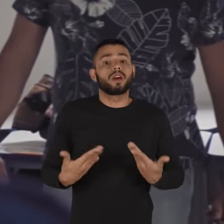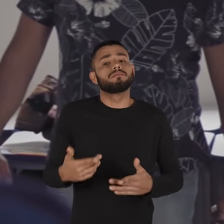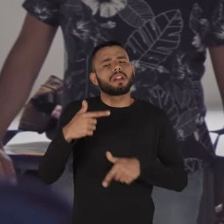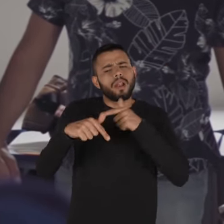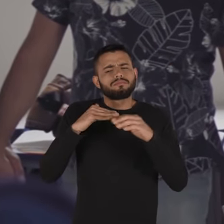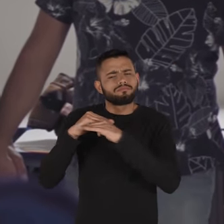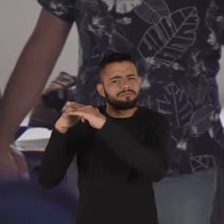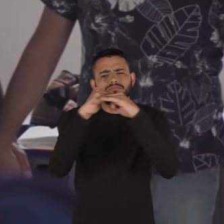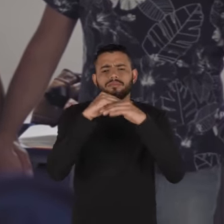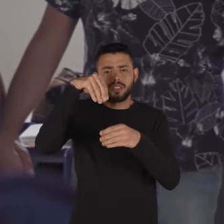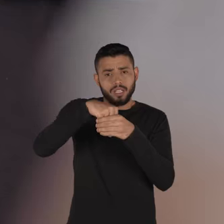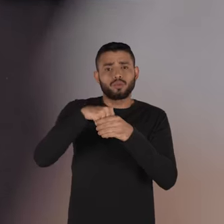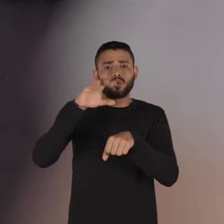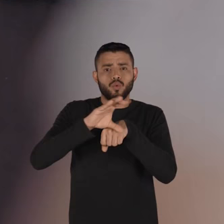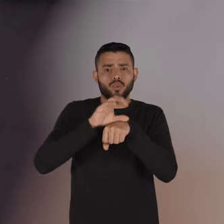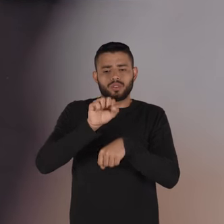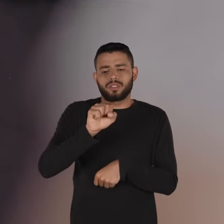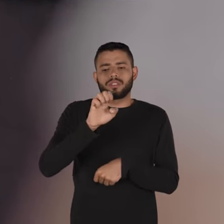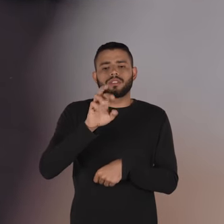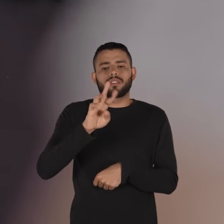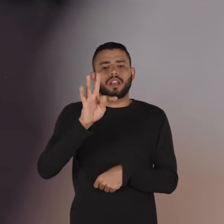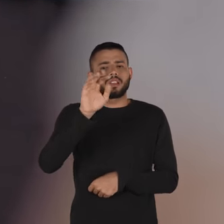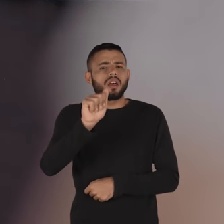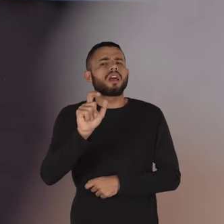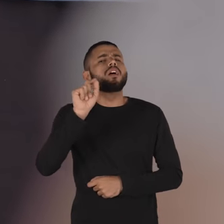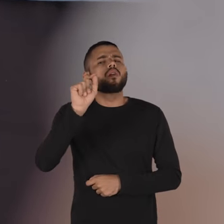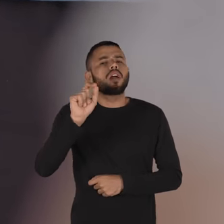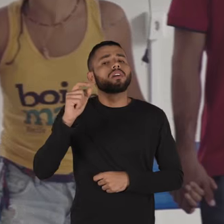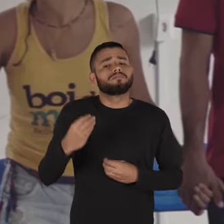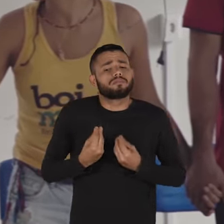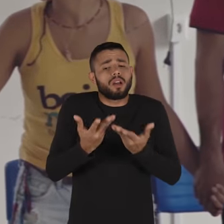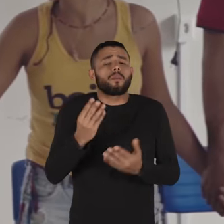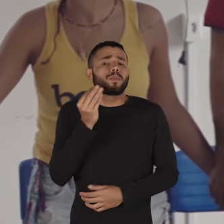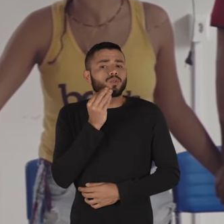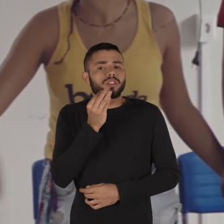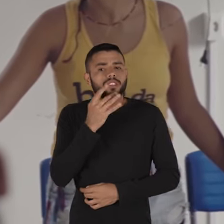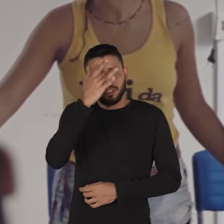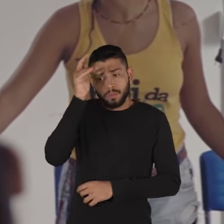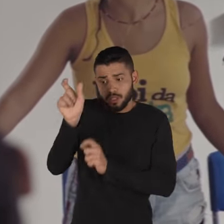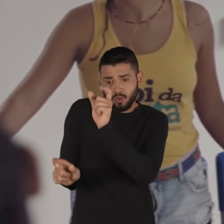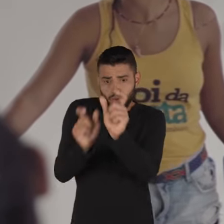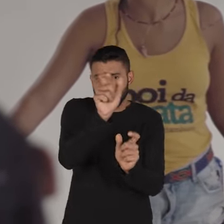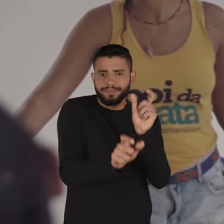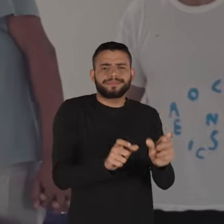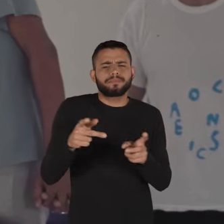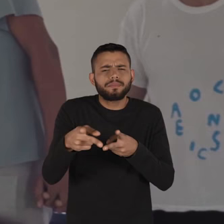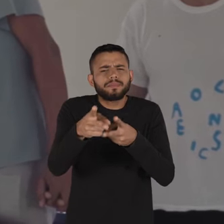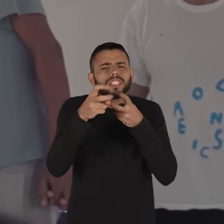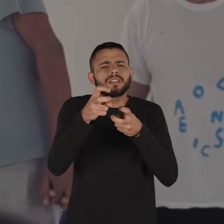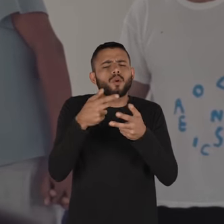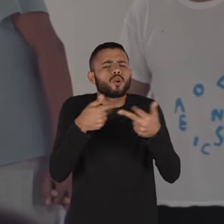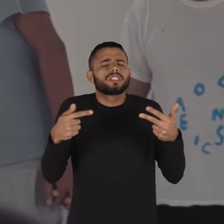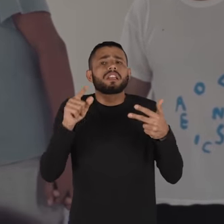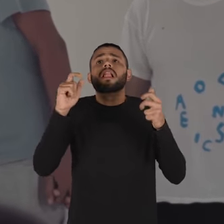aqui dentro do curso e dentro do Certa, é a gente possibilitar esse espaço para que esses atores, eles percebam algumas